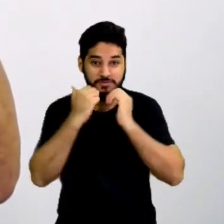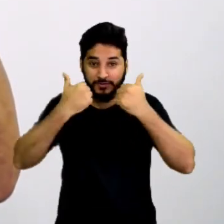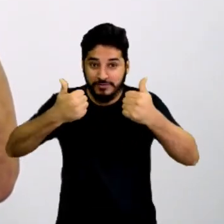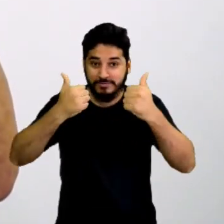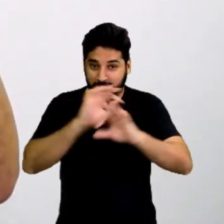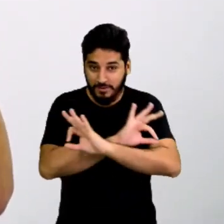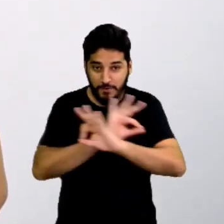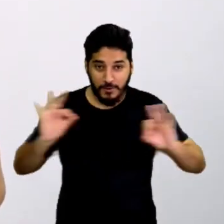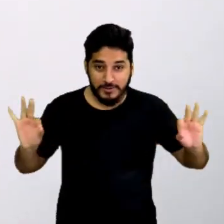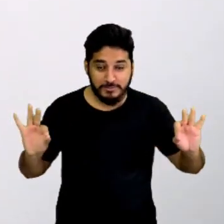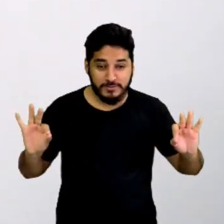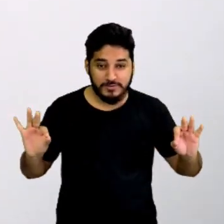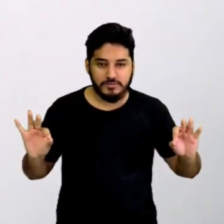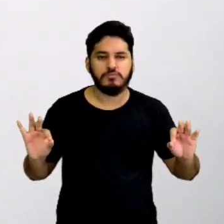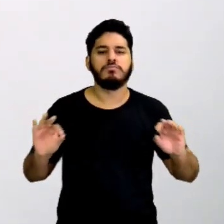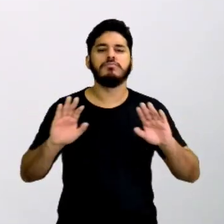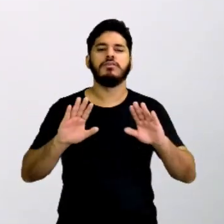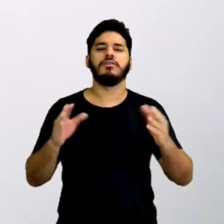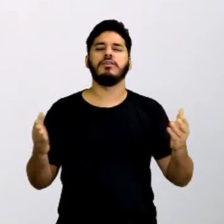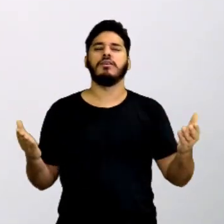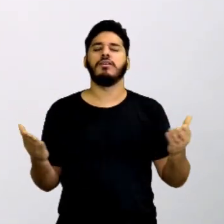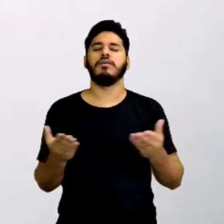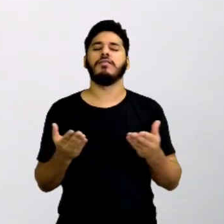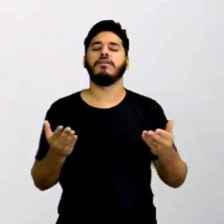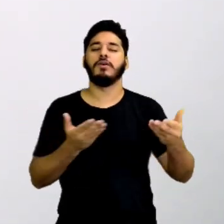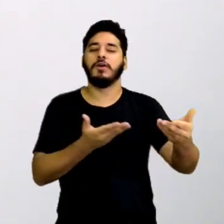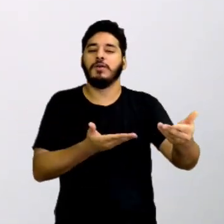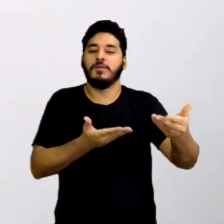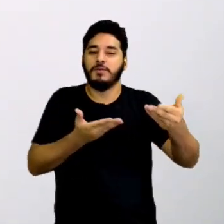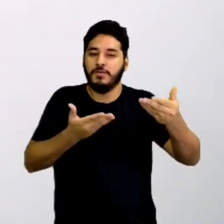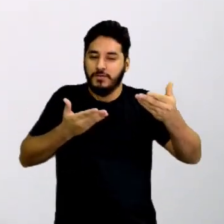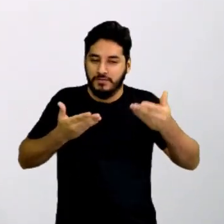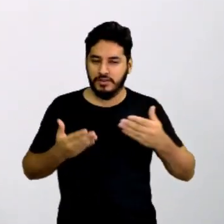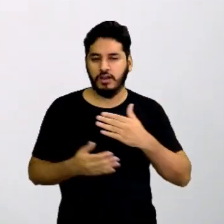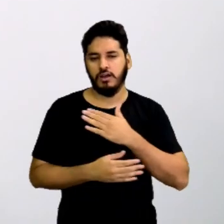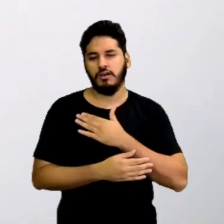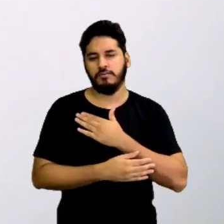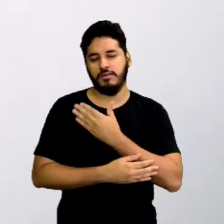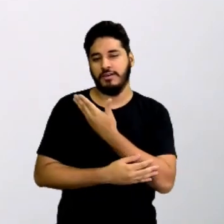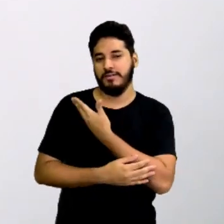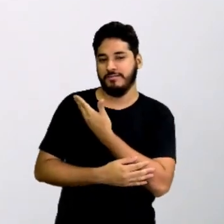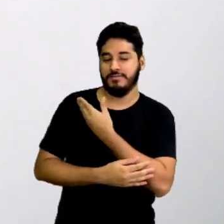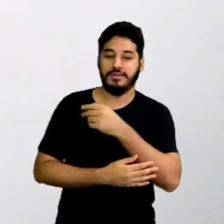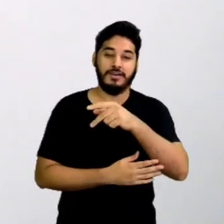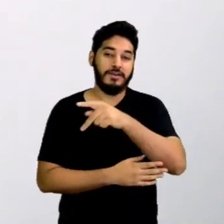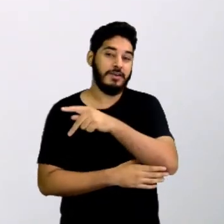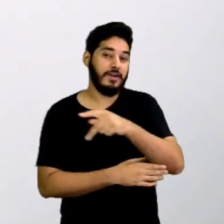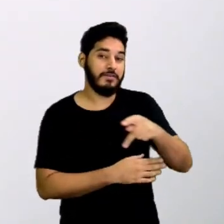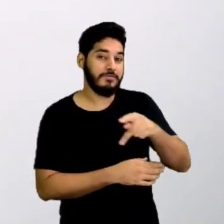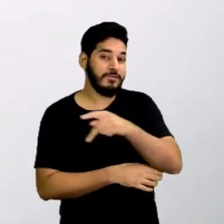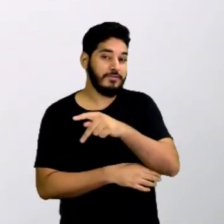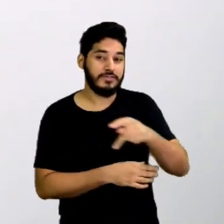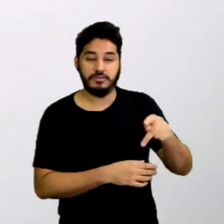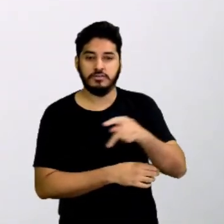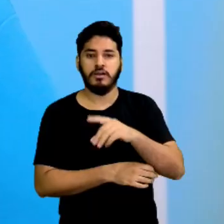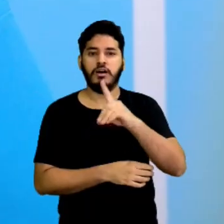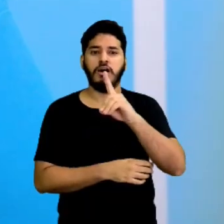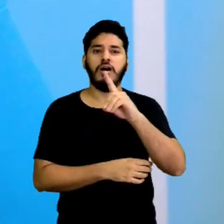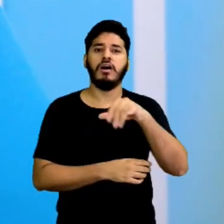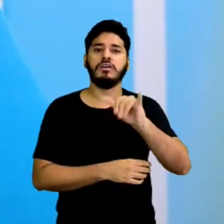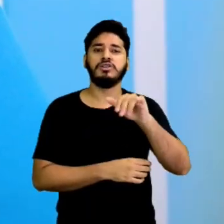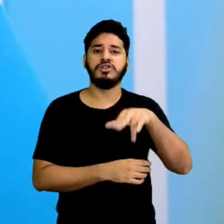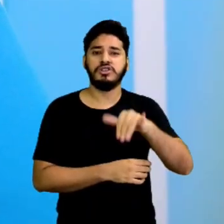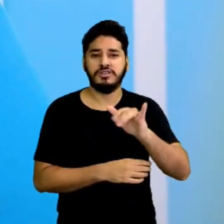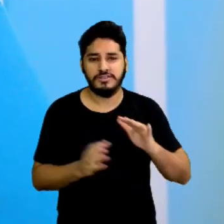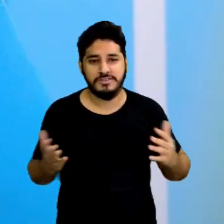pessoal? Agora, eu quero convidar a minha parceira, a professora Dini. Oi,